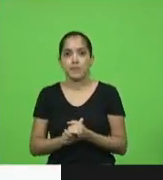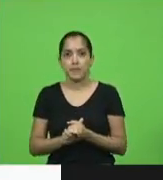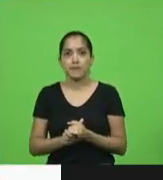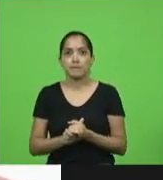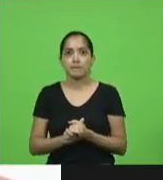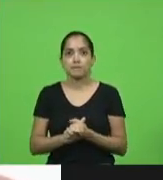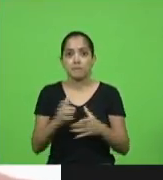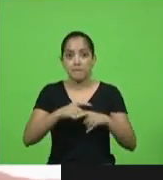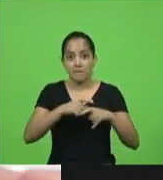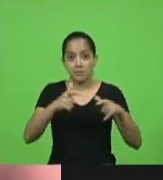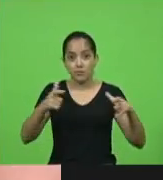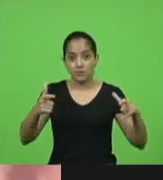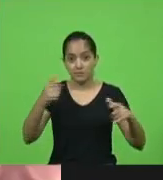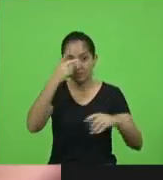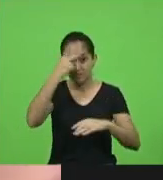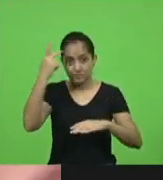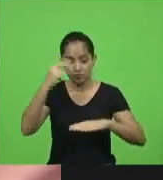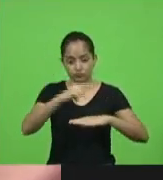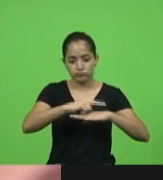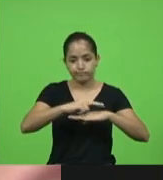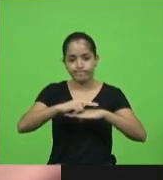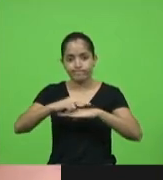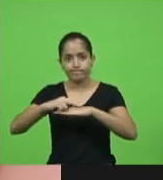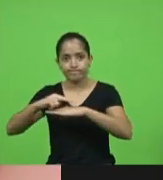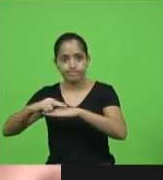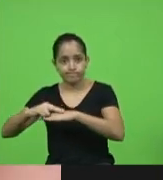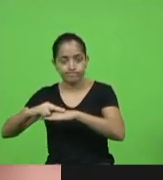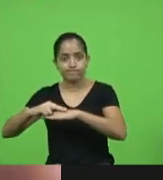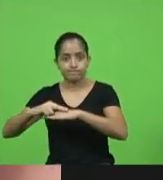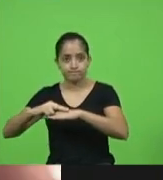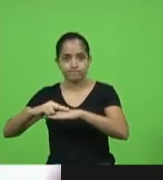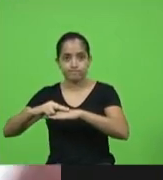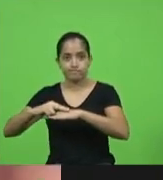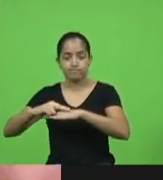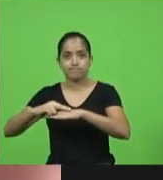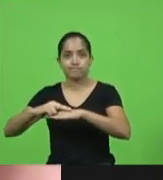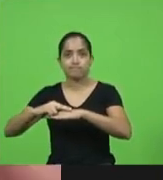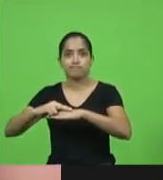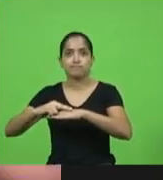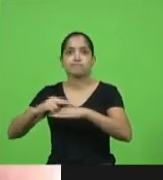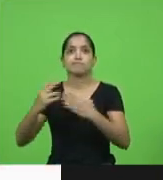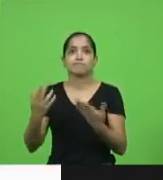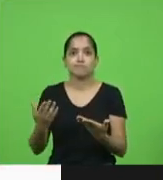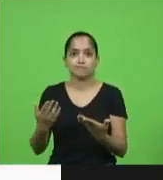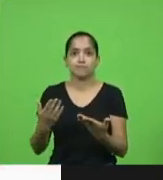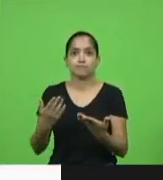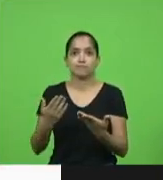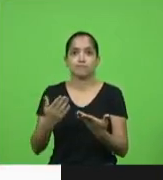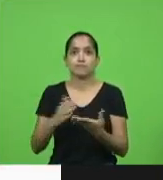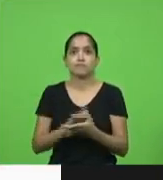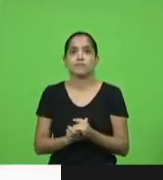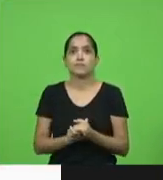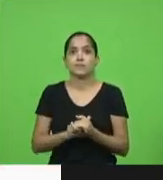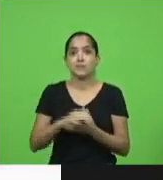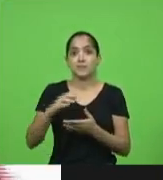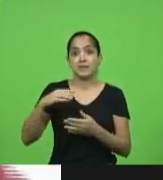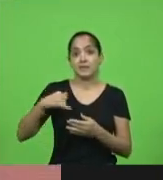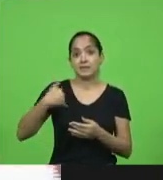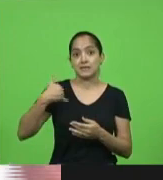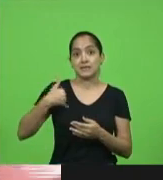pacientes, a maior parte dos pacientes tem menos de 60 anos.